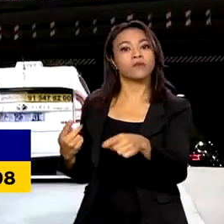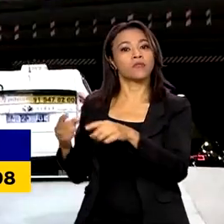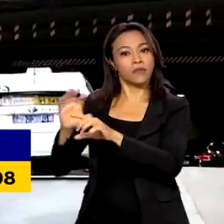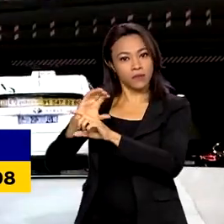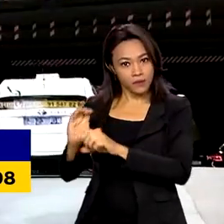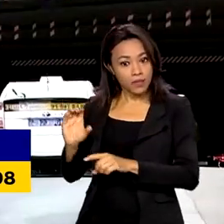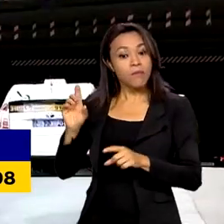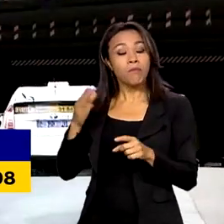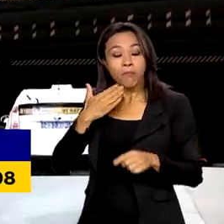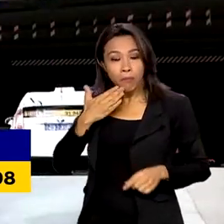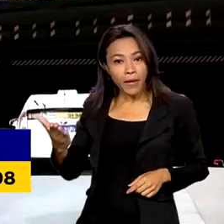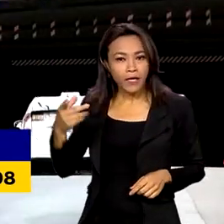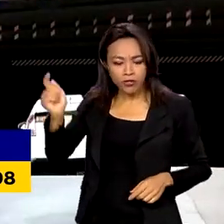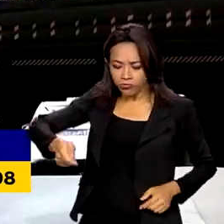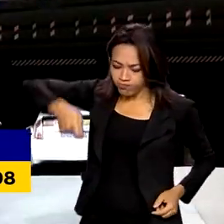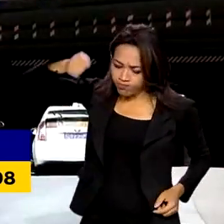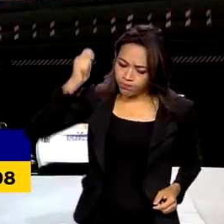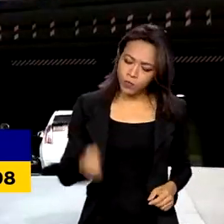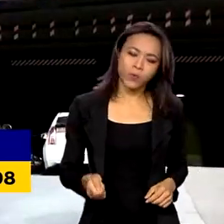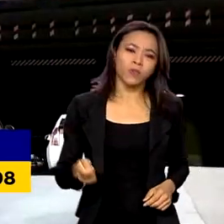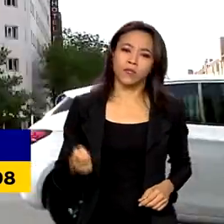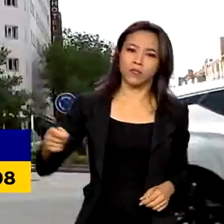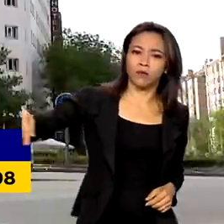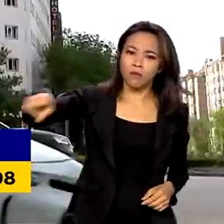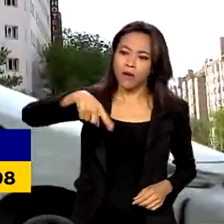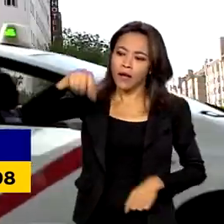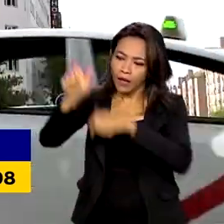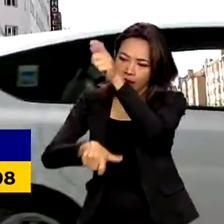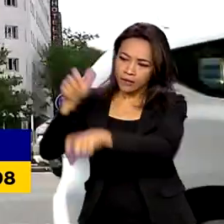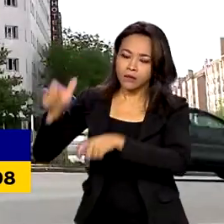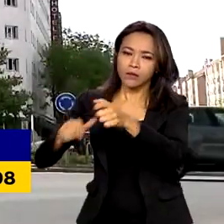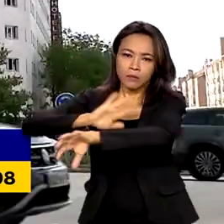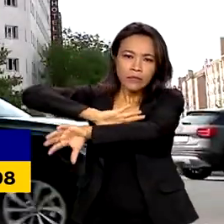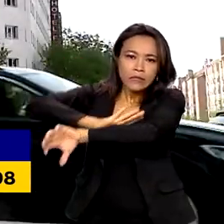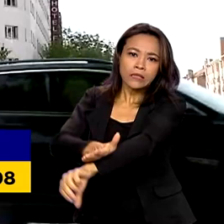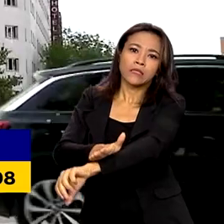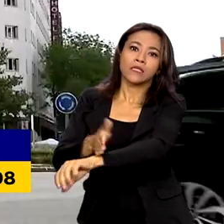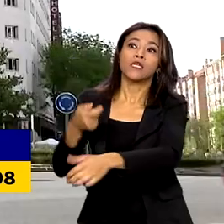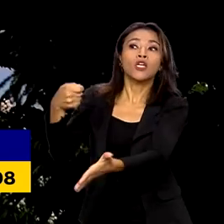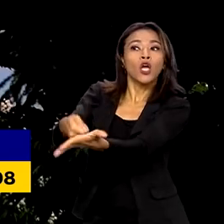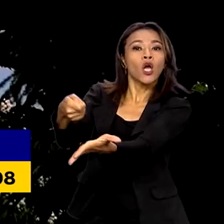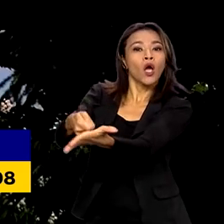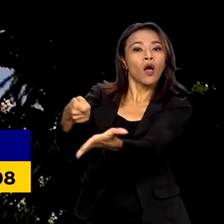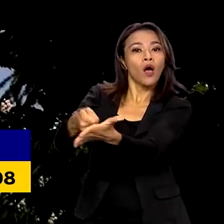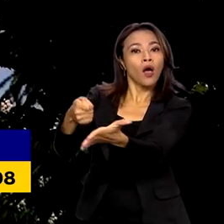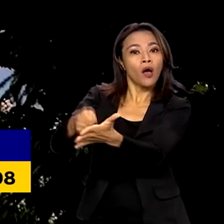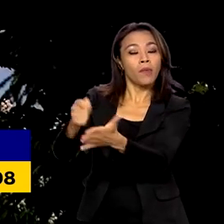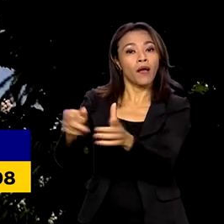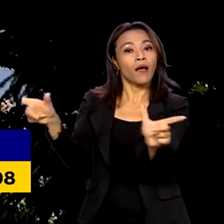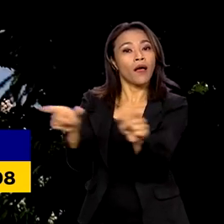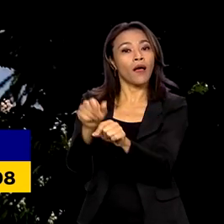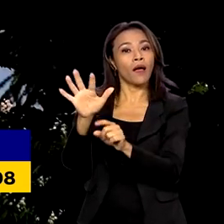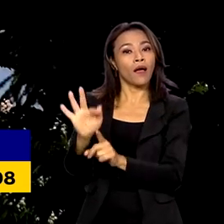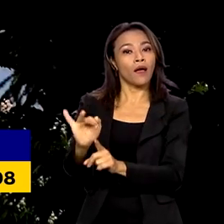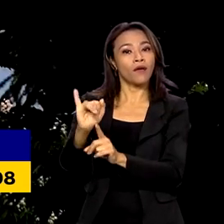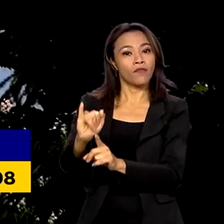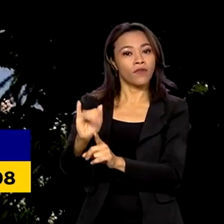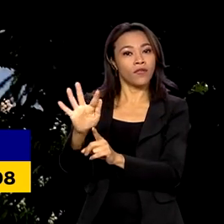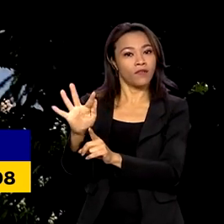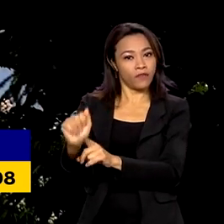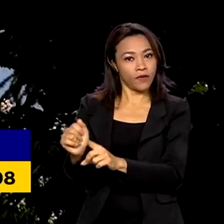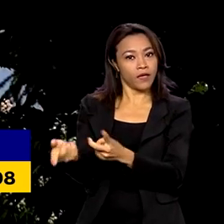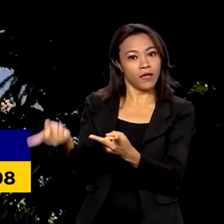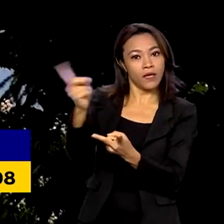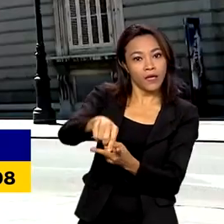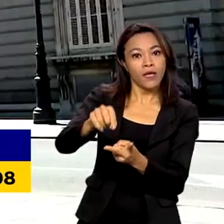pede punição aos torcedores racistas e cobra a FIFA e a A Liga, responsável pela organização do Campeonato de